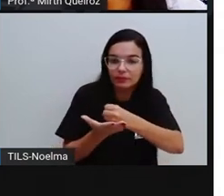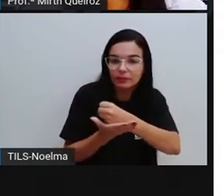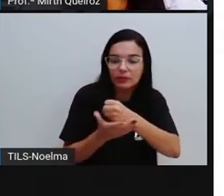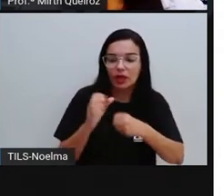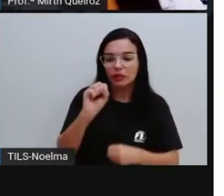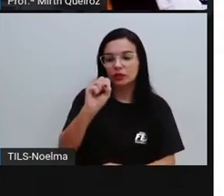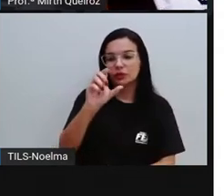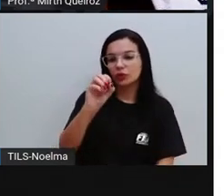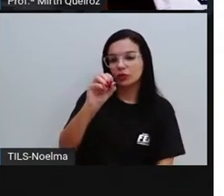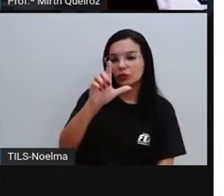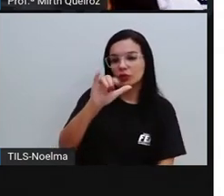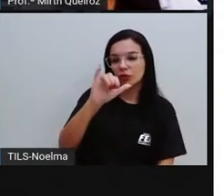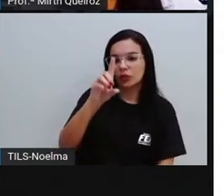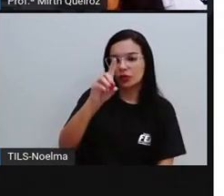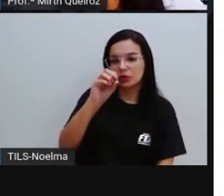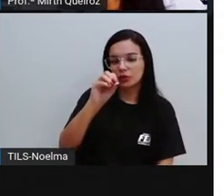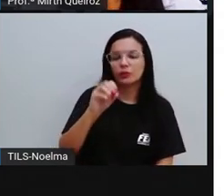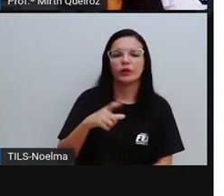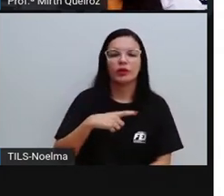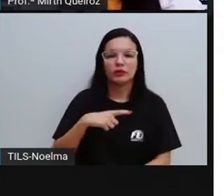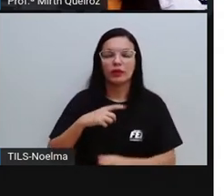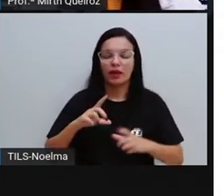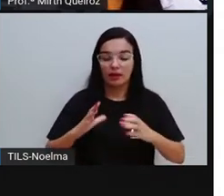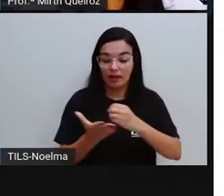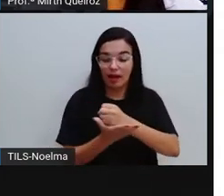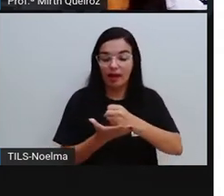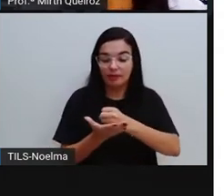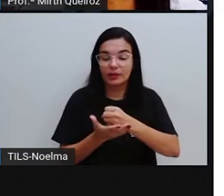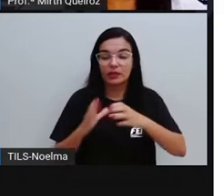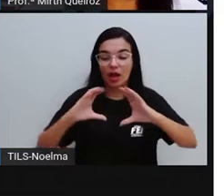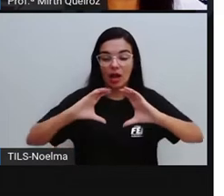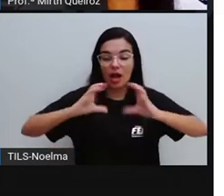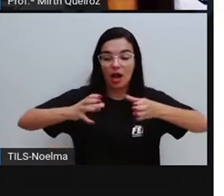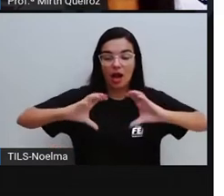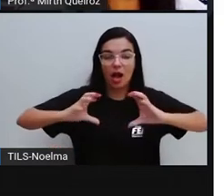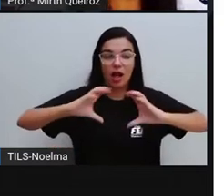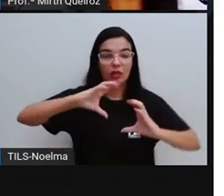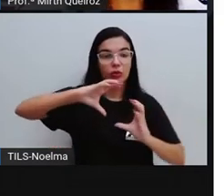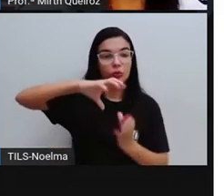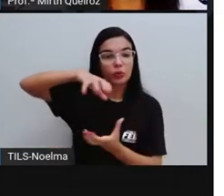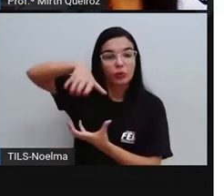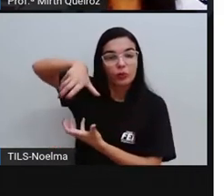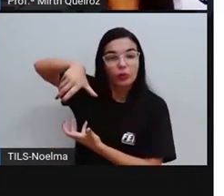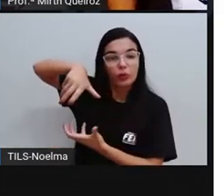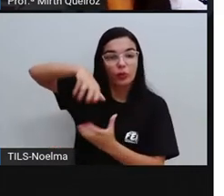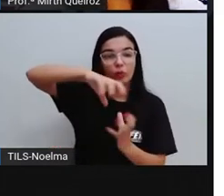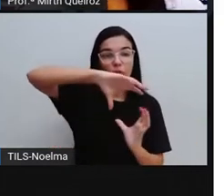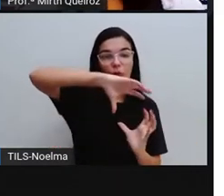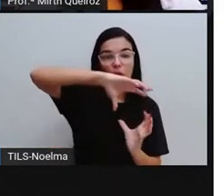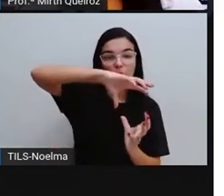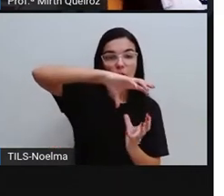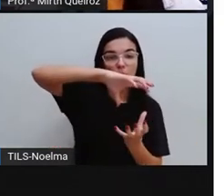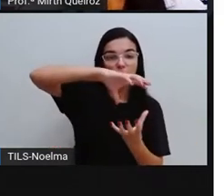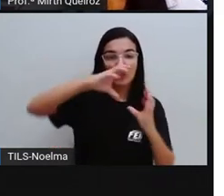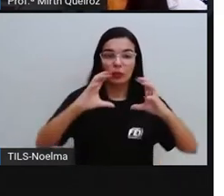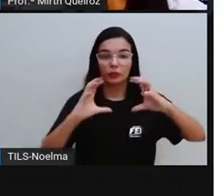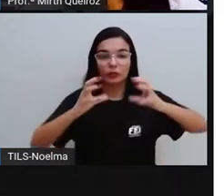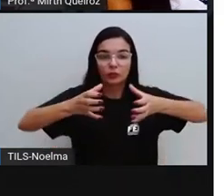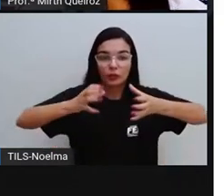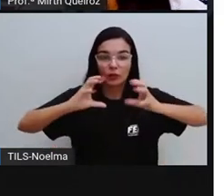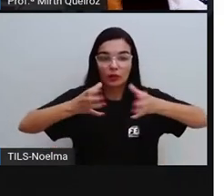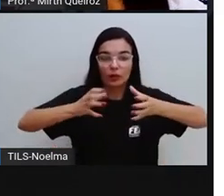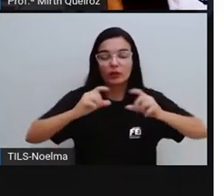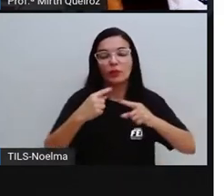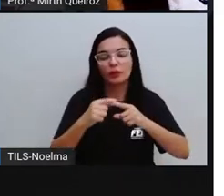que tem alguma superfície arredondada, que dá a oportunidade de